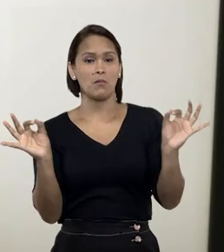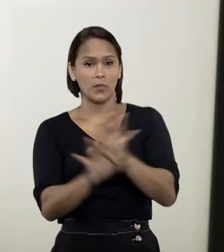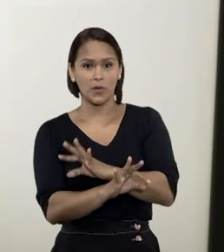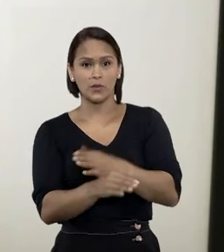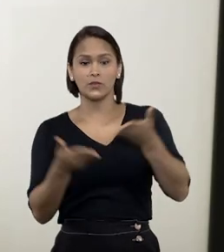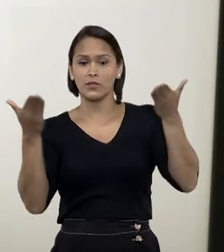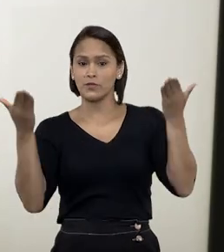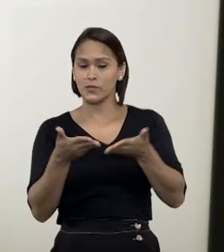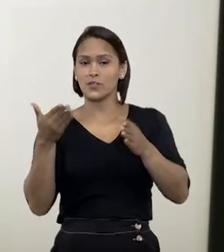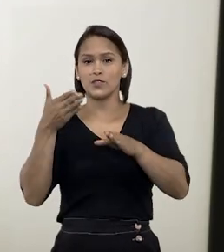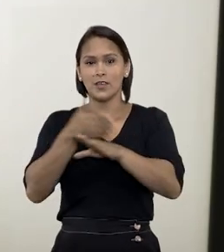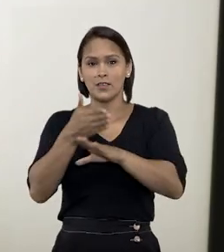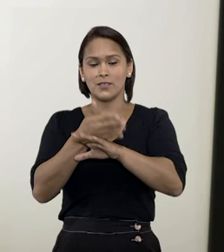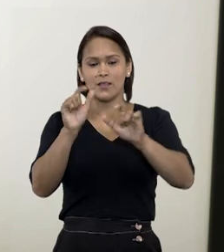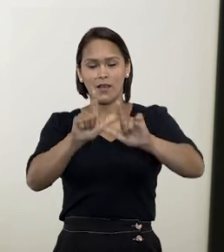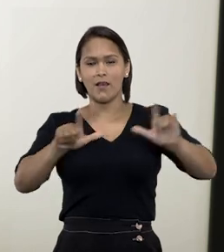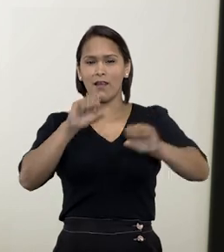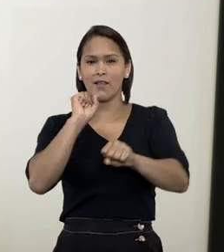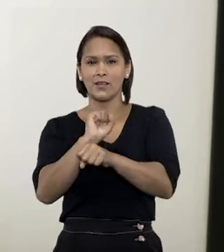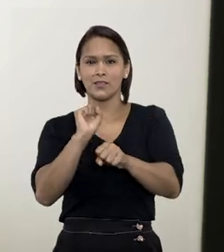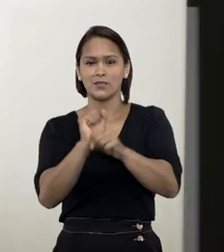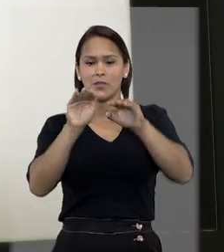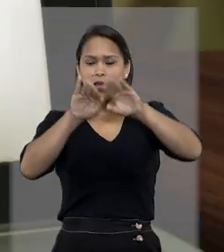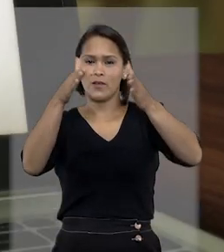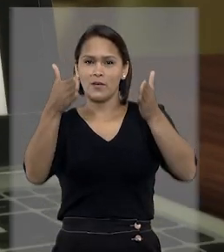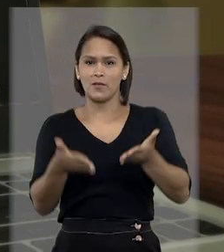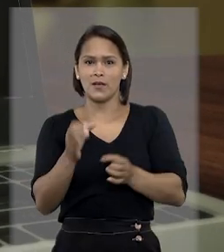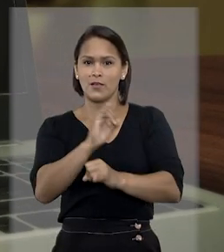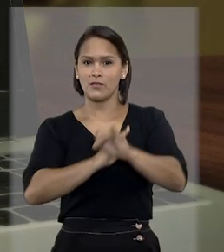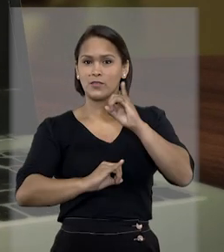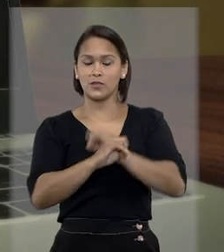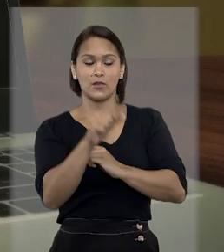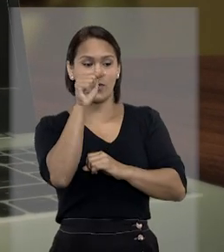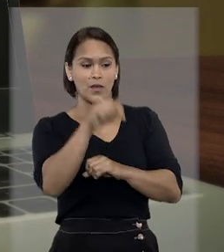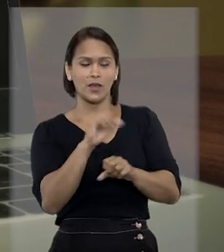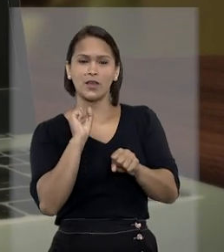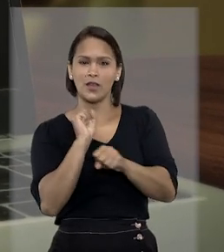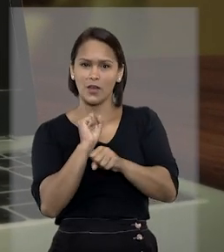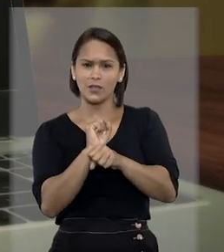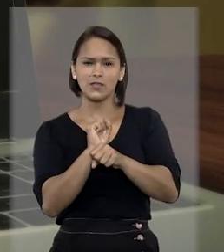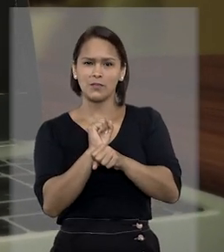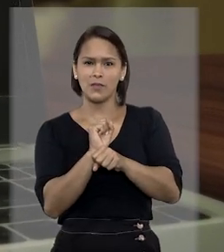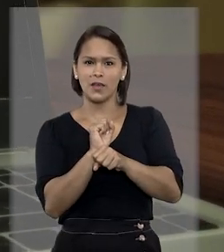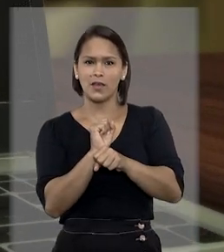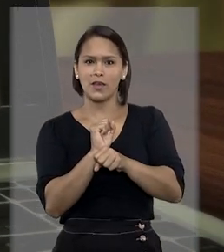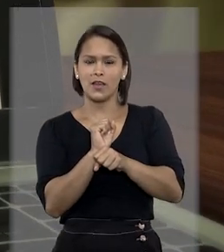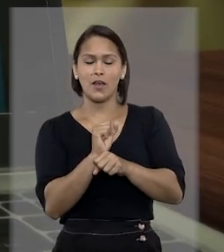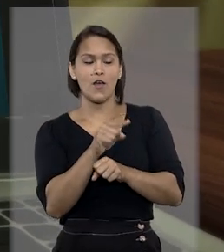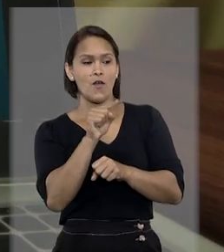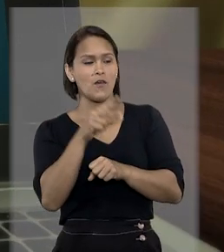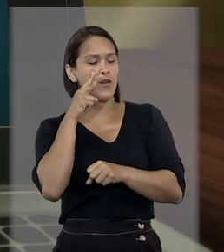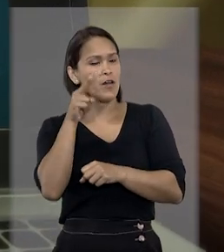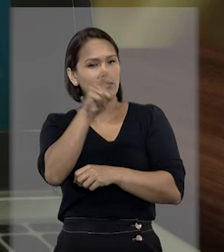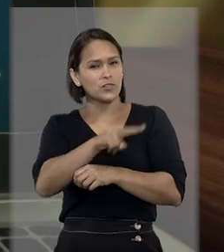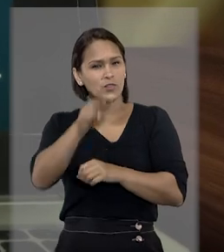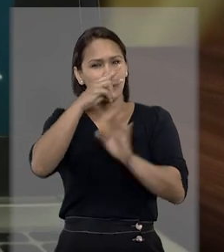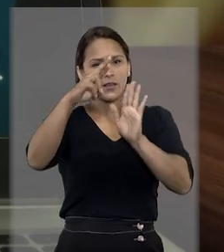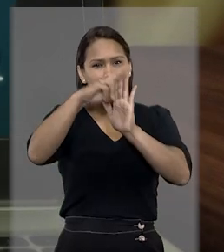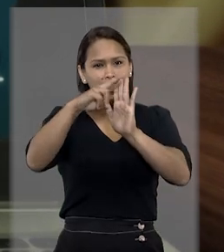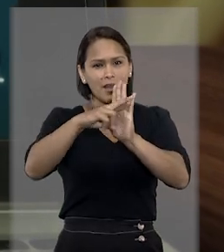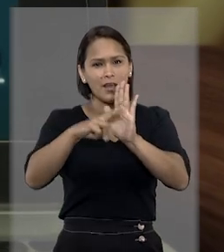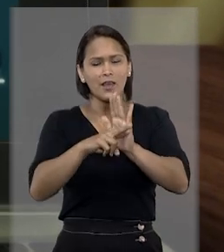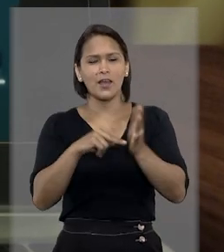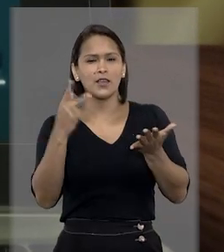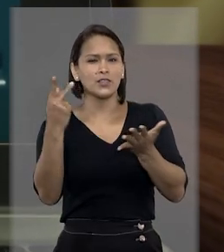Pronto, você já está na sala de espera do Balcão Virtual. Aqui, enquanto aguarda atendimento, você visualiza